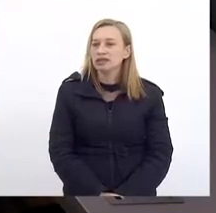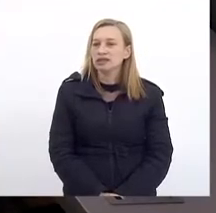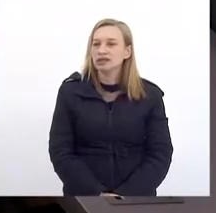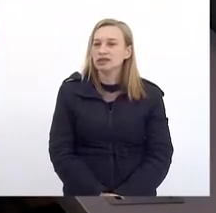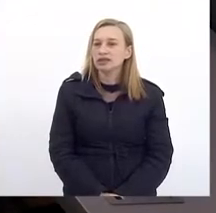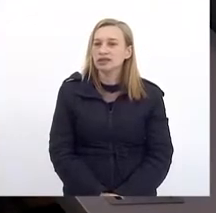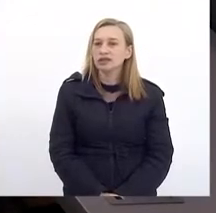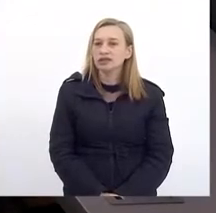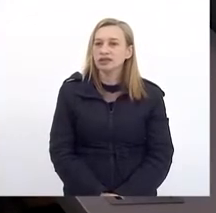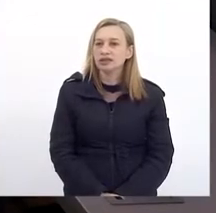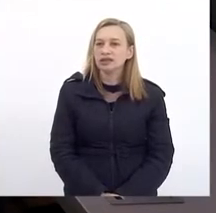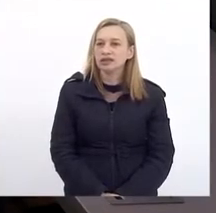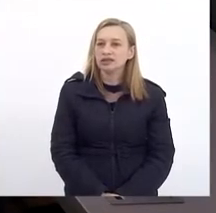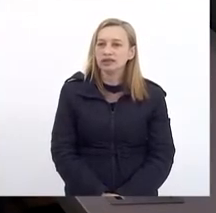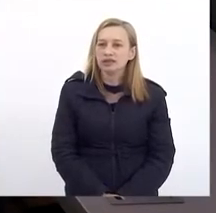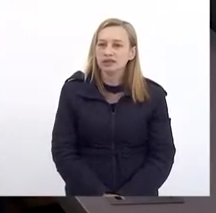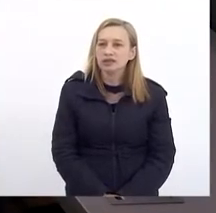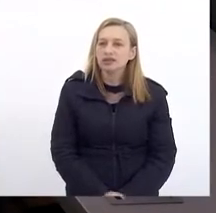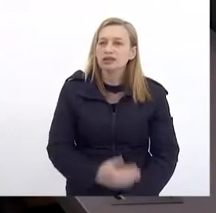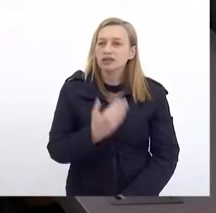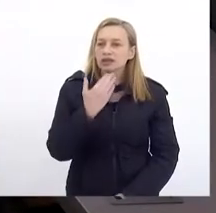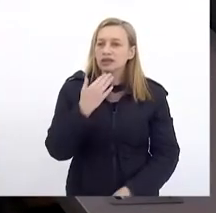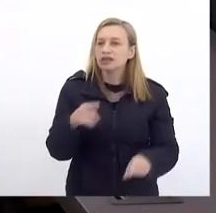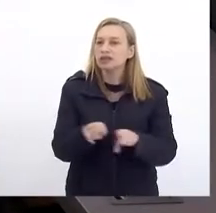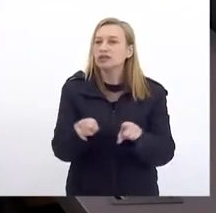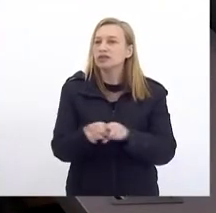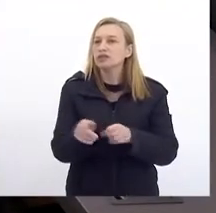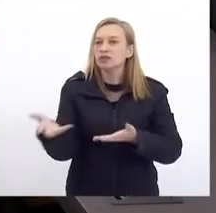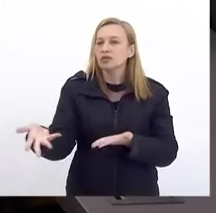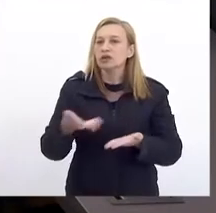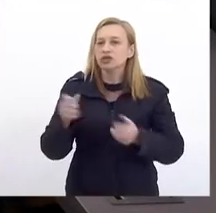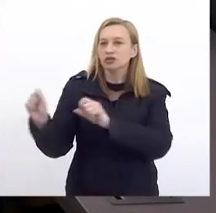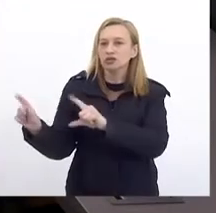E permitir também Que ele compartilhe o slide